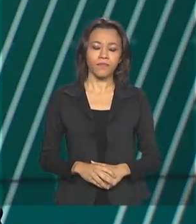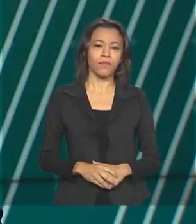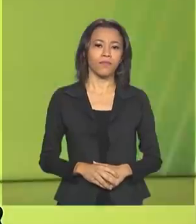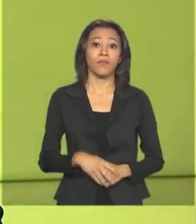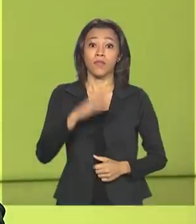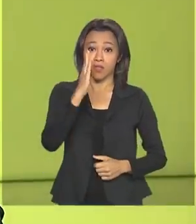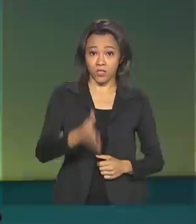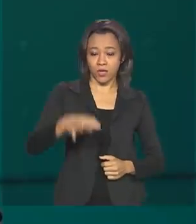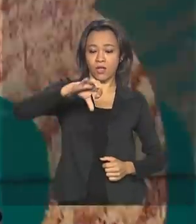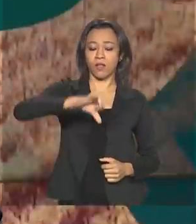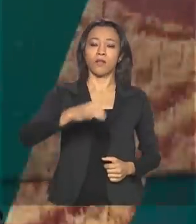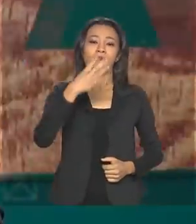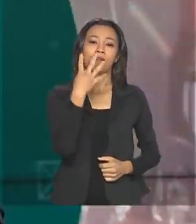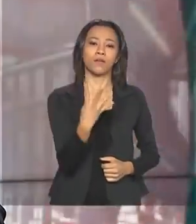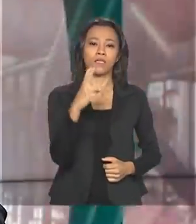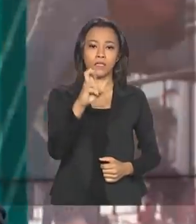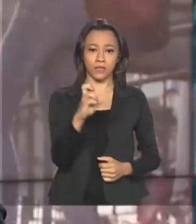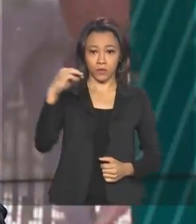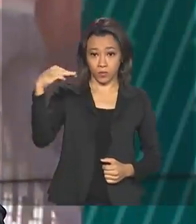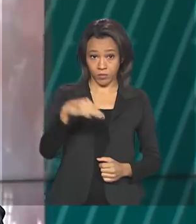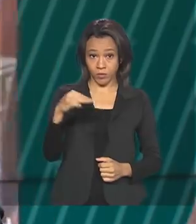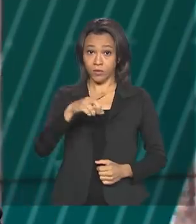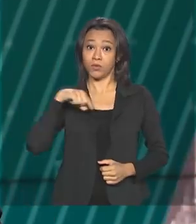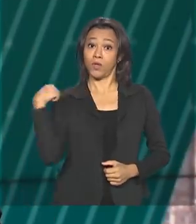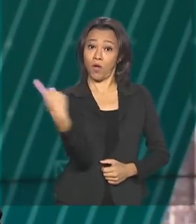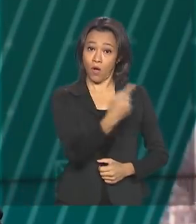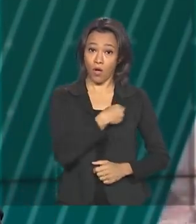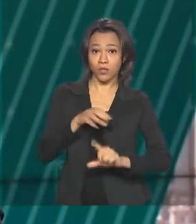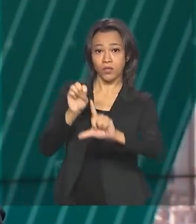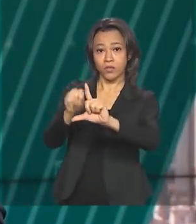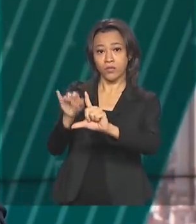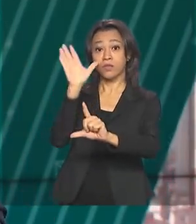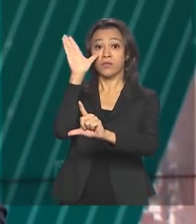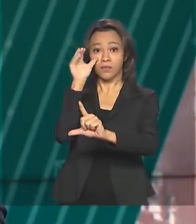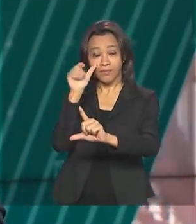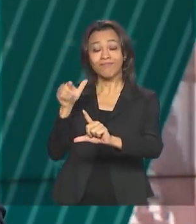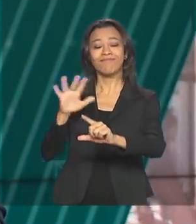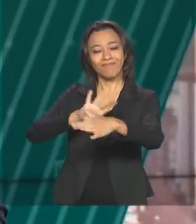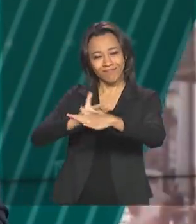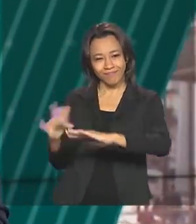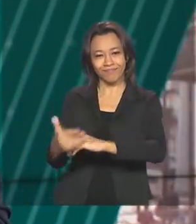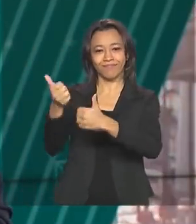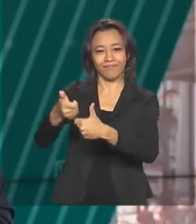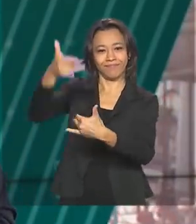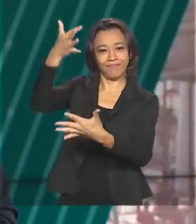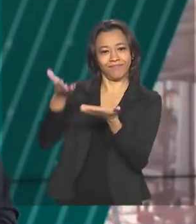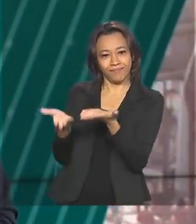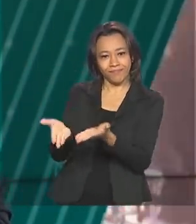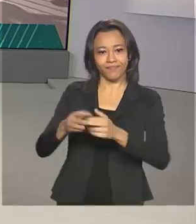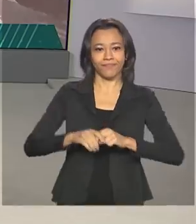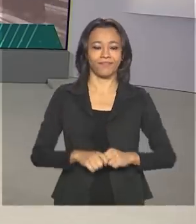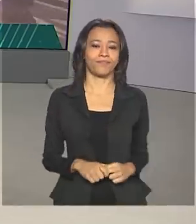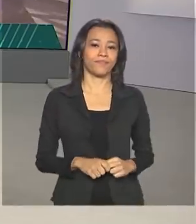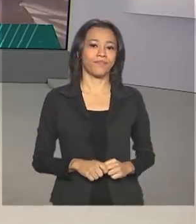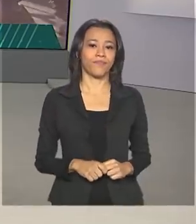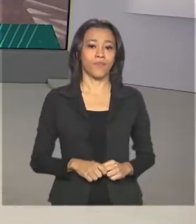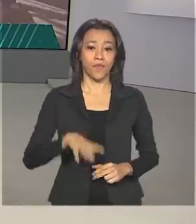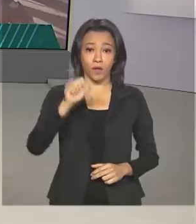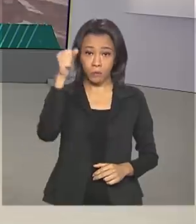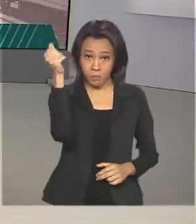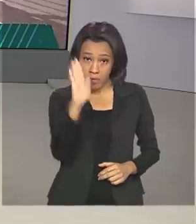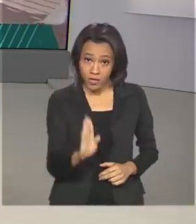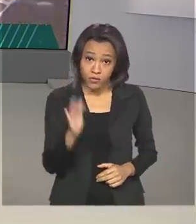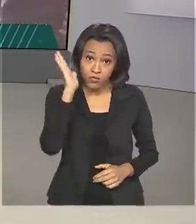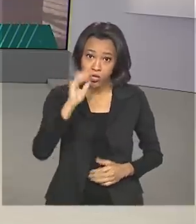São 9 horas e 45 minutos. Nós estamos ao vivo também pelas redes sociais. O